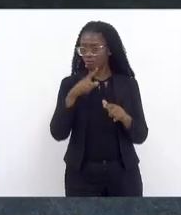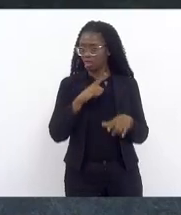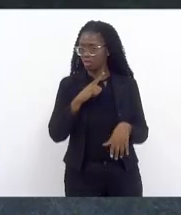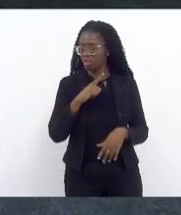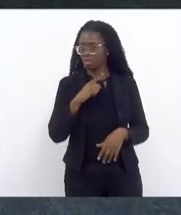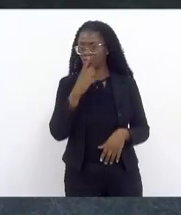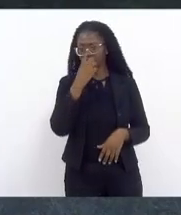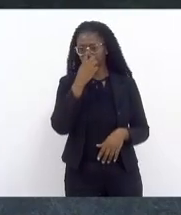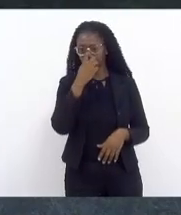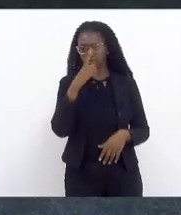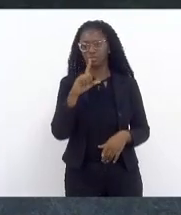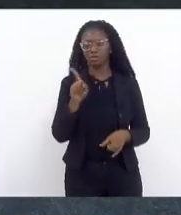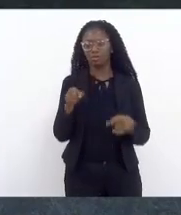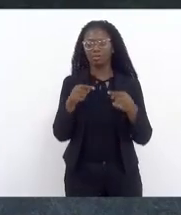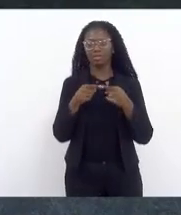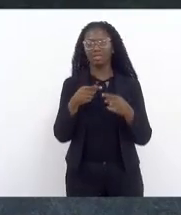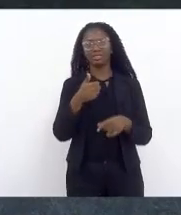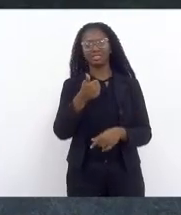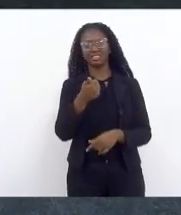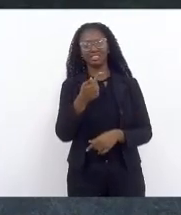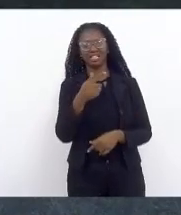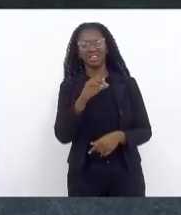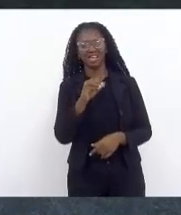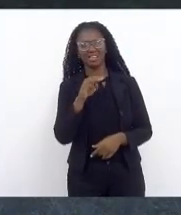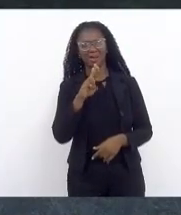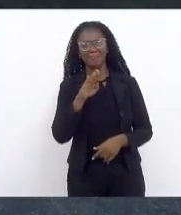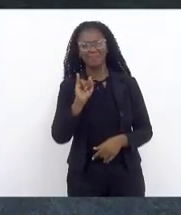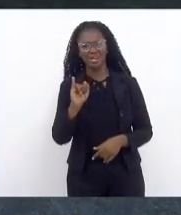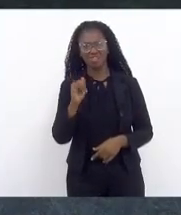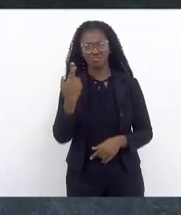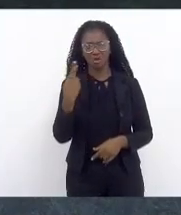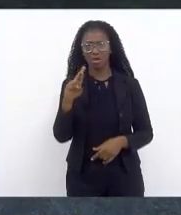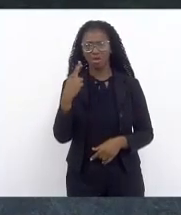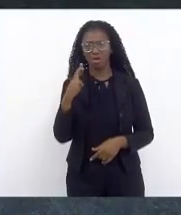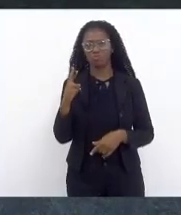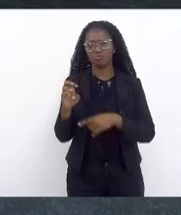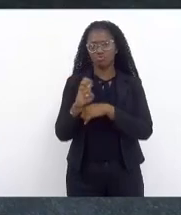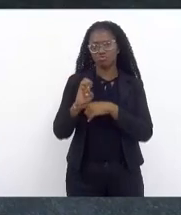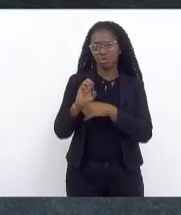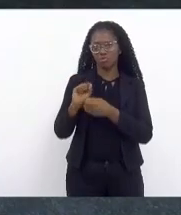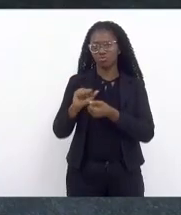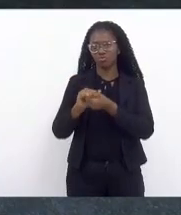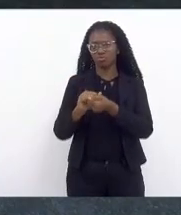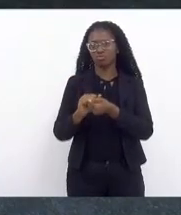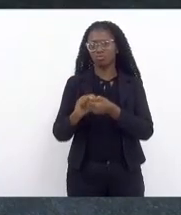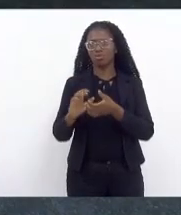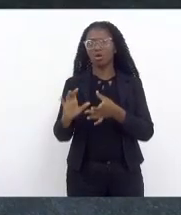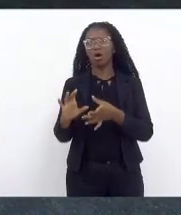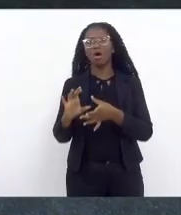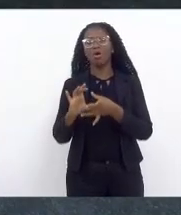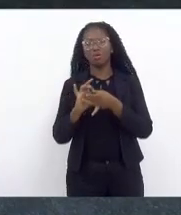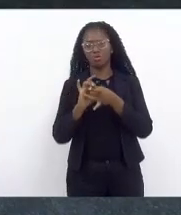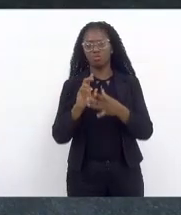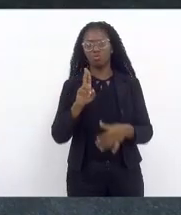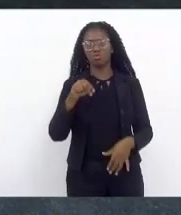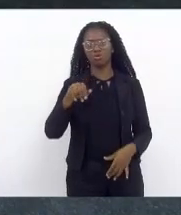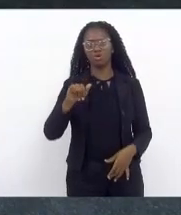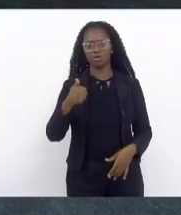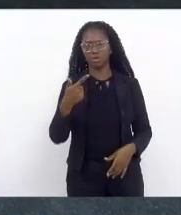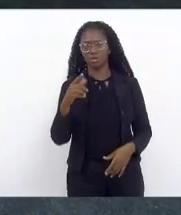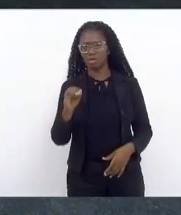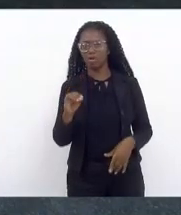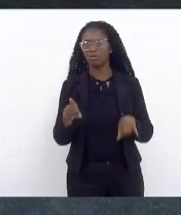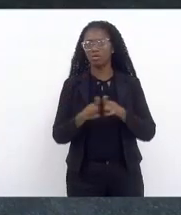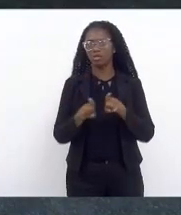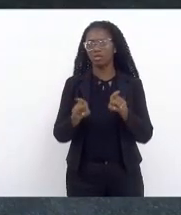que gira em torno de 170 bilhões de reais do estado com a União e que as projeções da